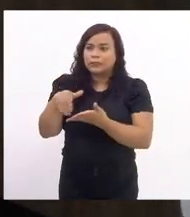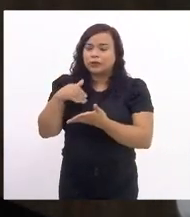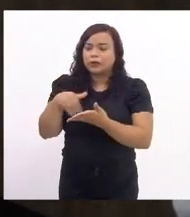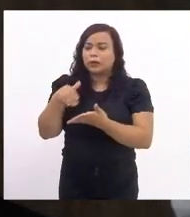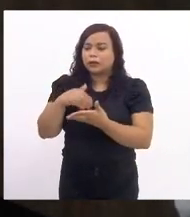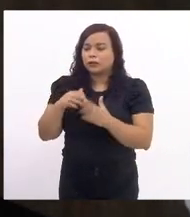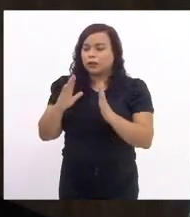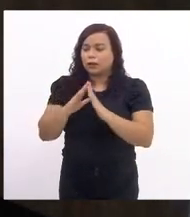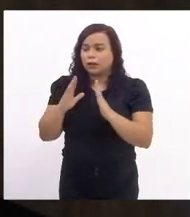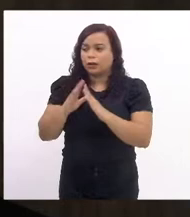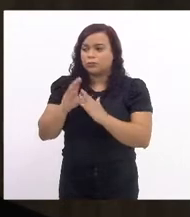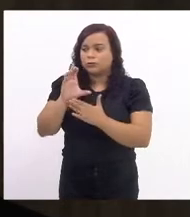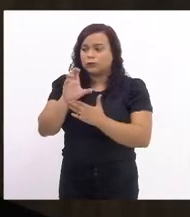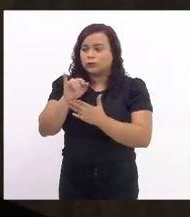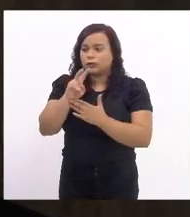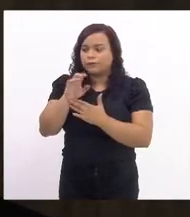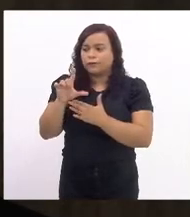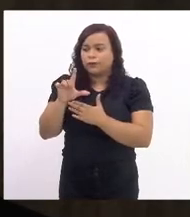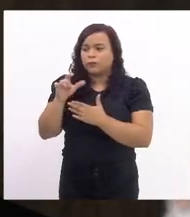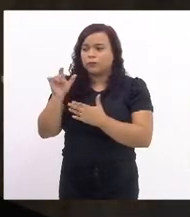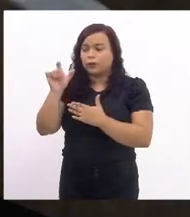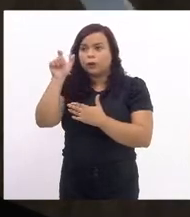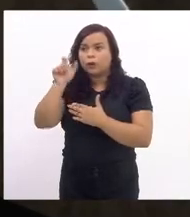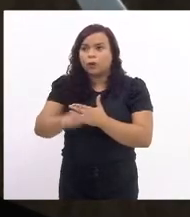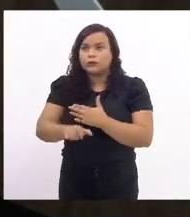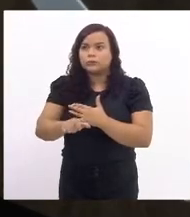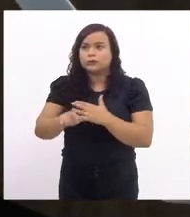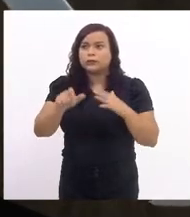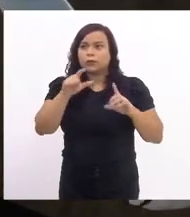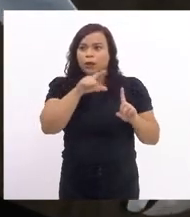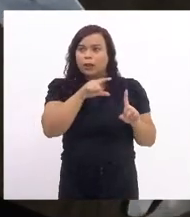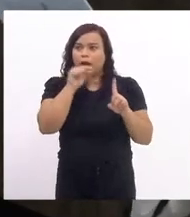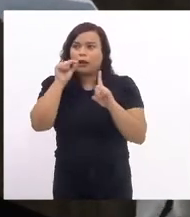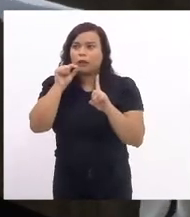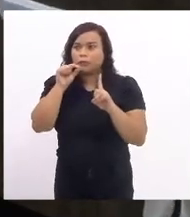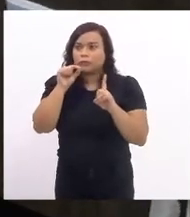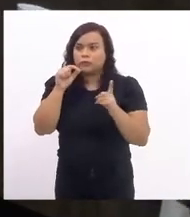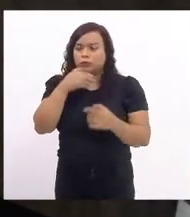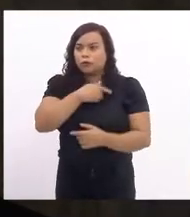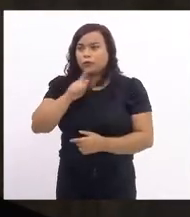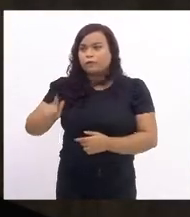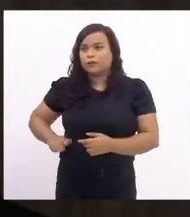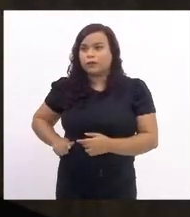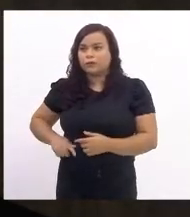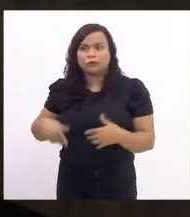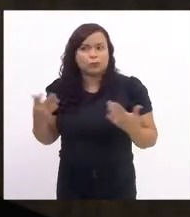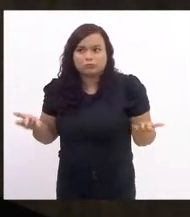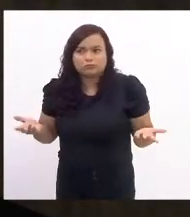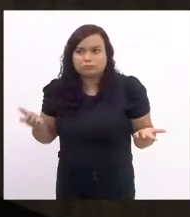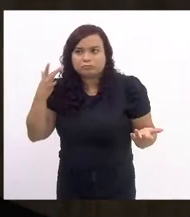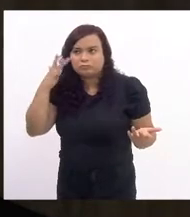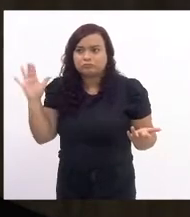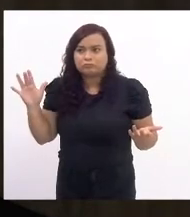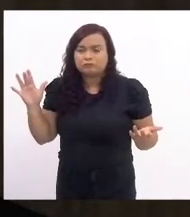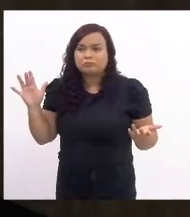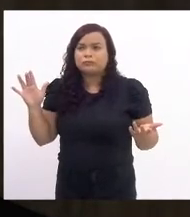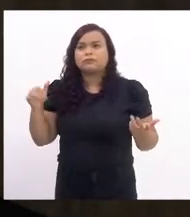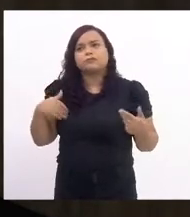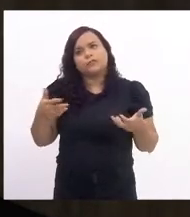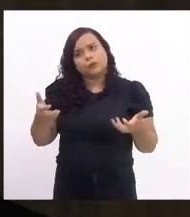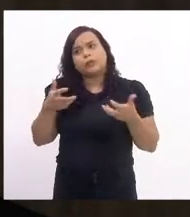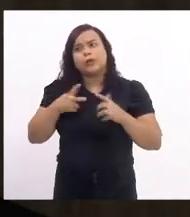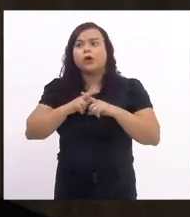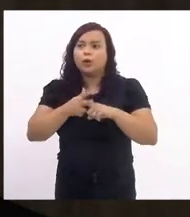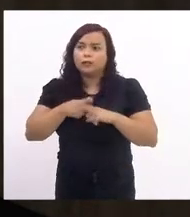não foi eleito o governador. Então, eu queria a comissão de redação também fizesse a correção, porque